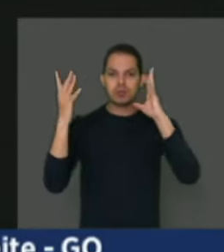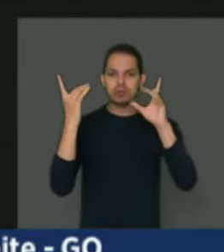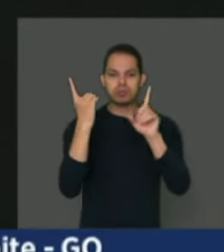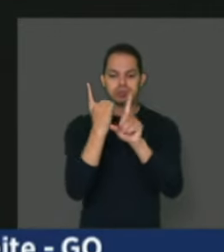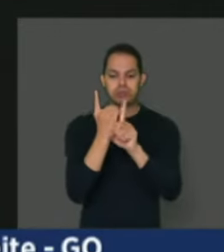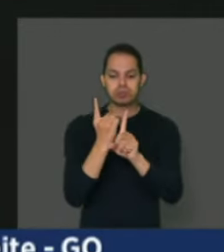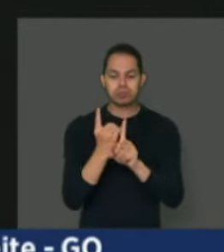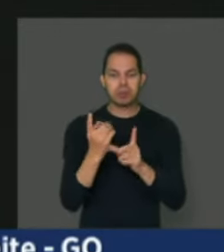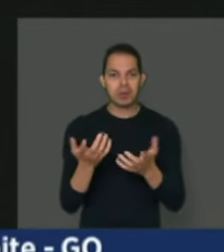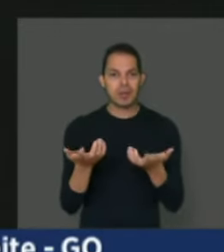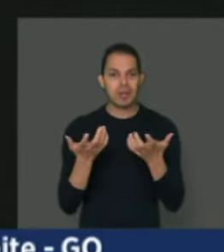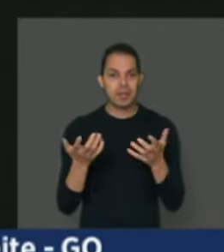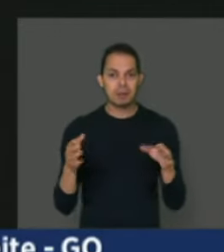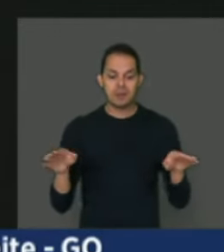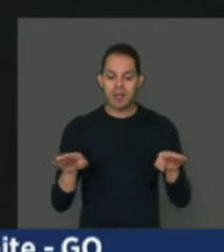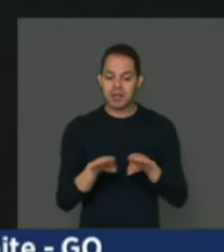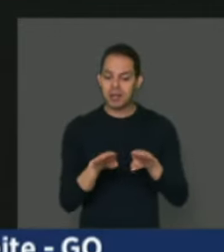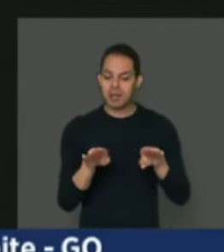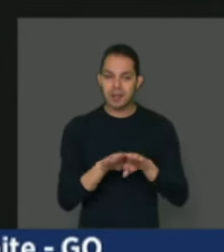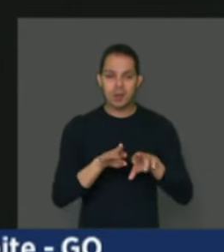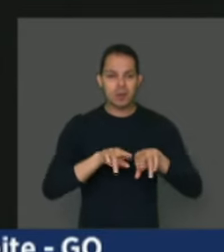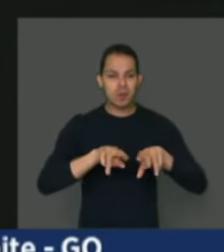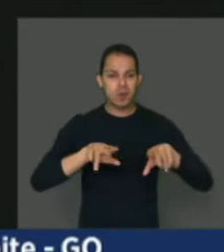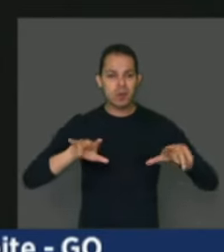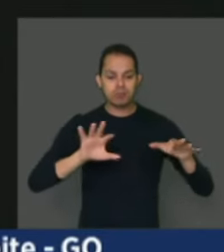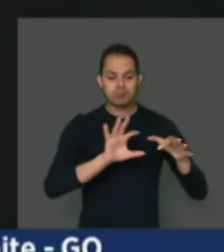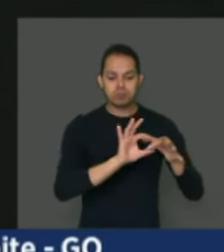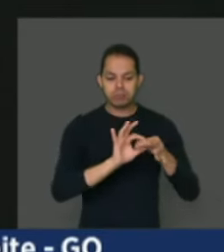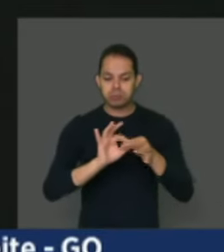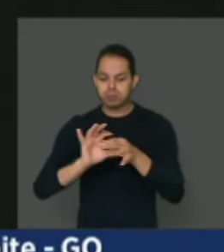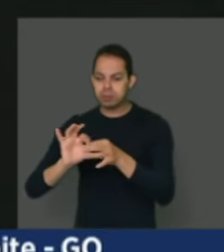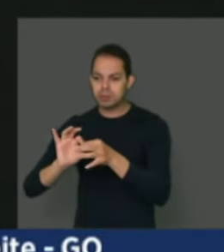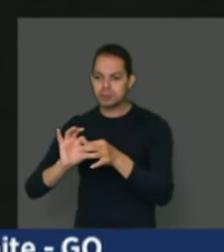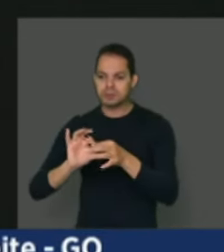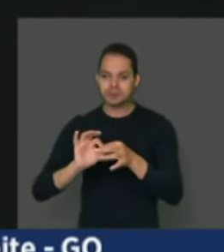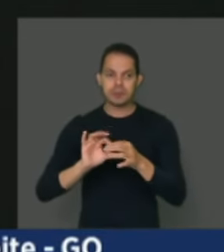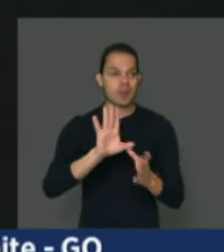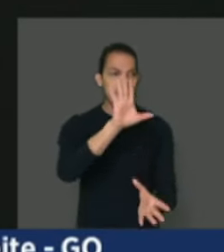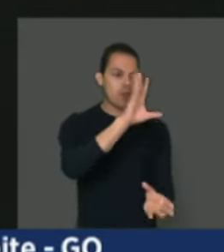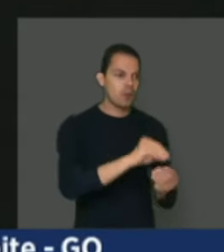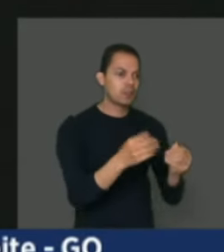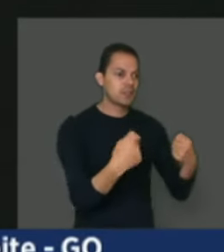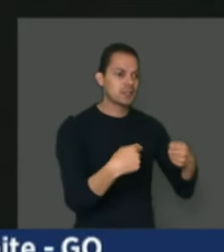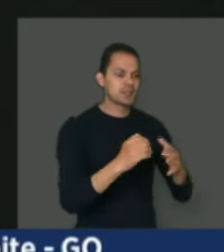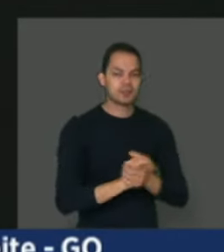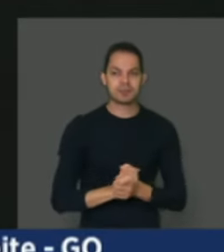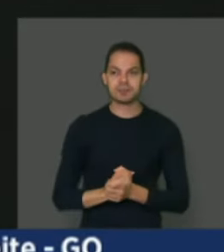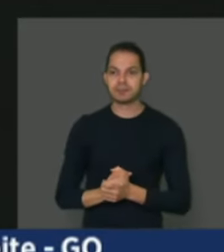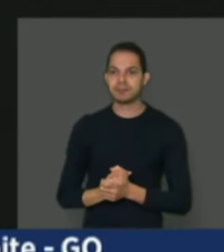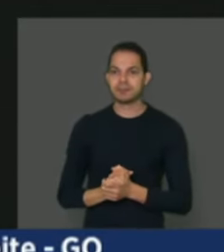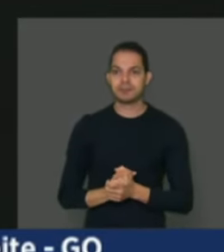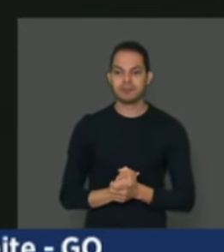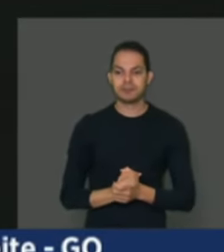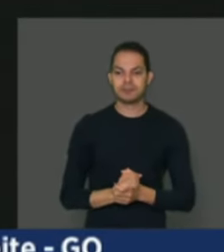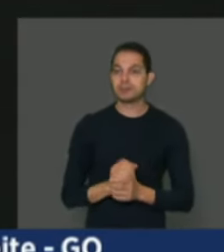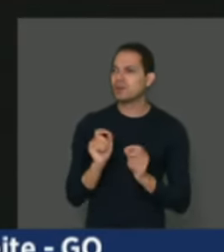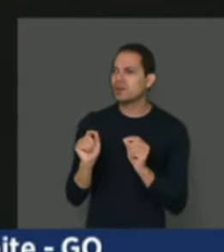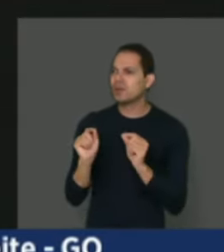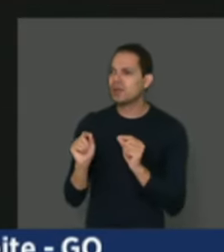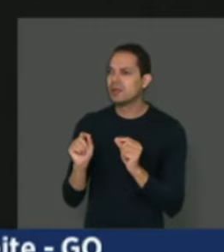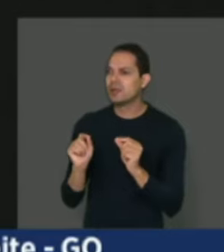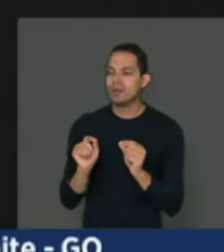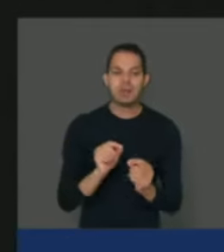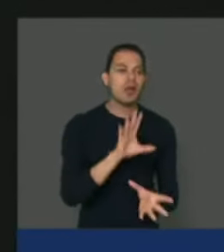pé de igualdade com os demais elos, mas não submetidos. Pois não? Para